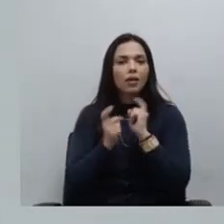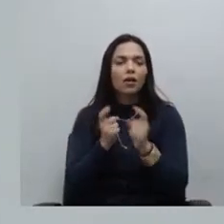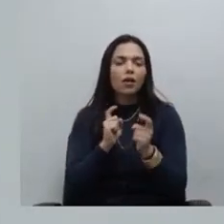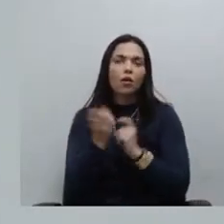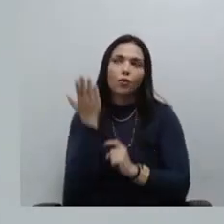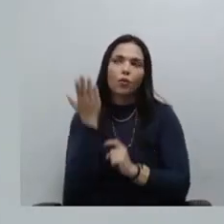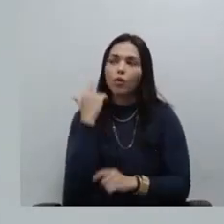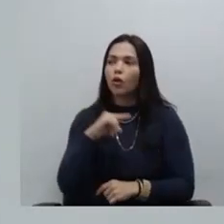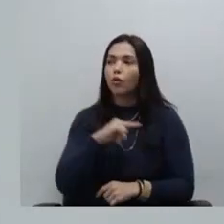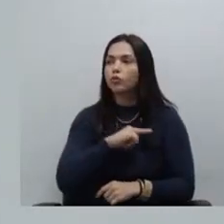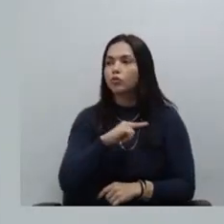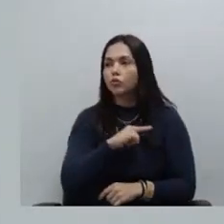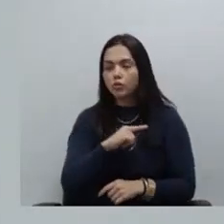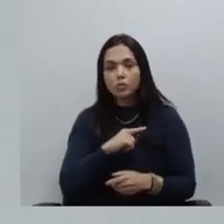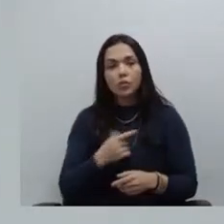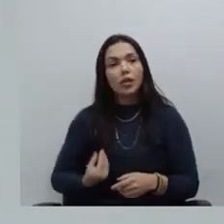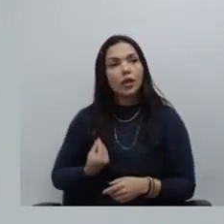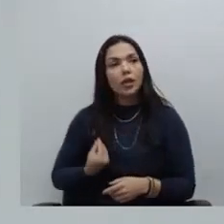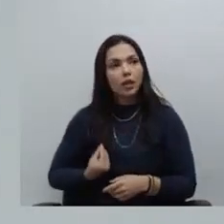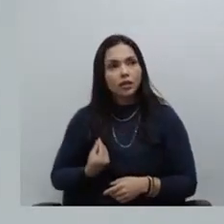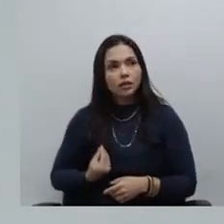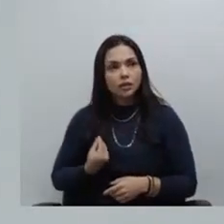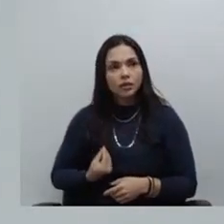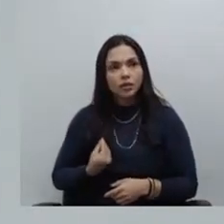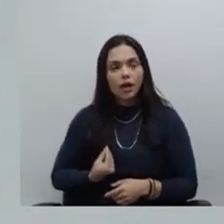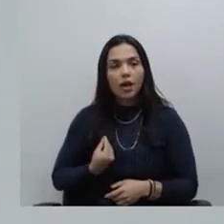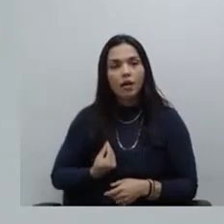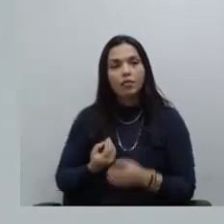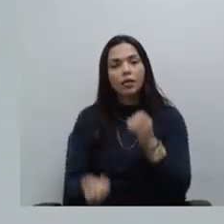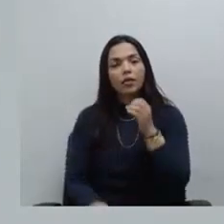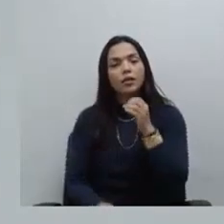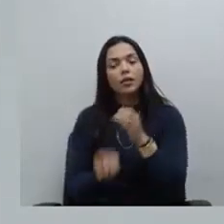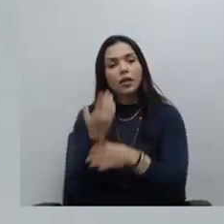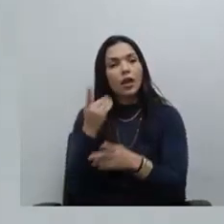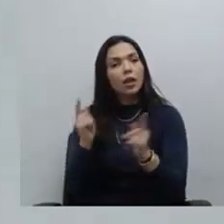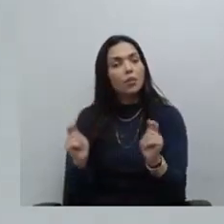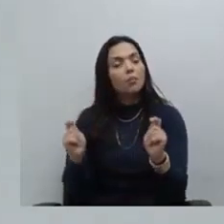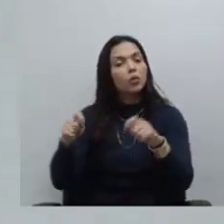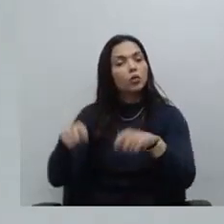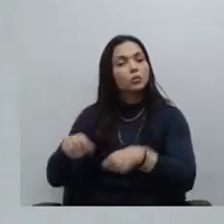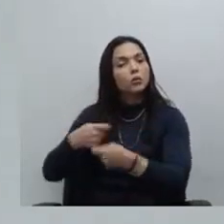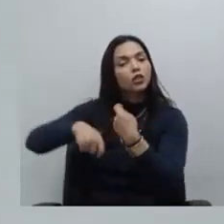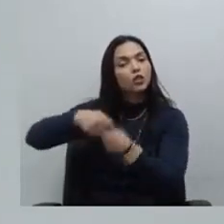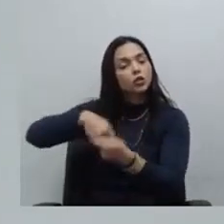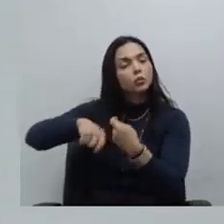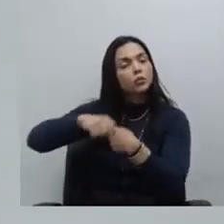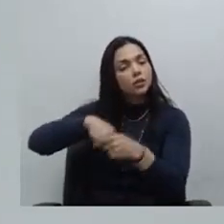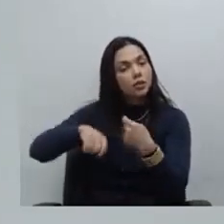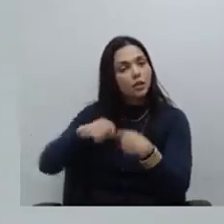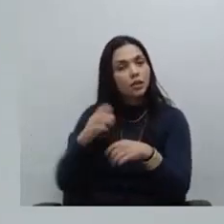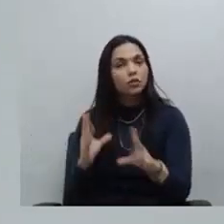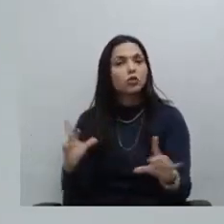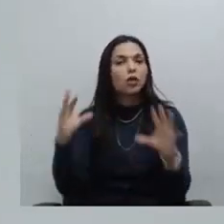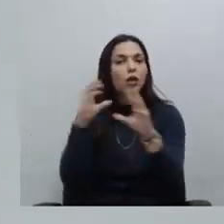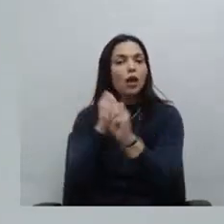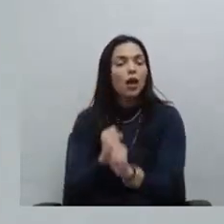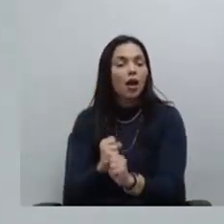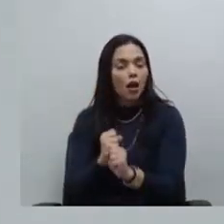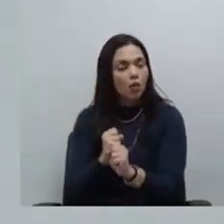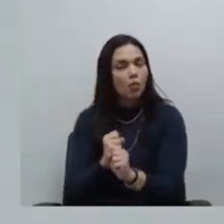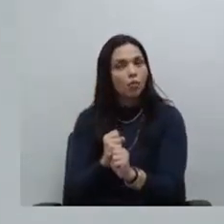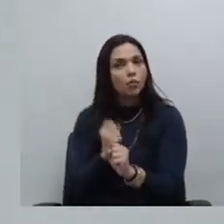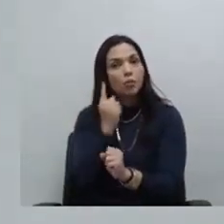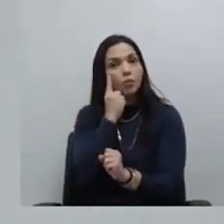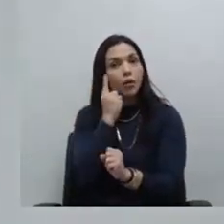que tivemos que estavam sendo criadas possibilidades administrativas os cálculos os